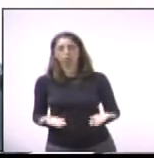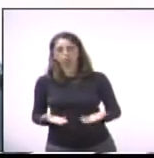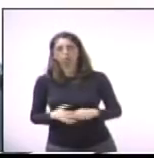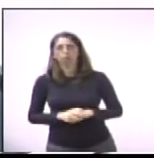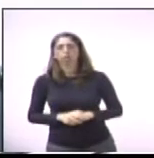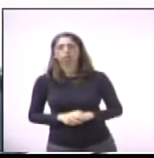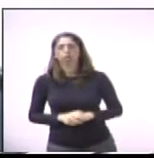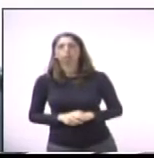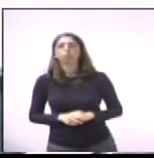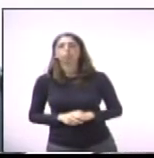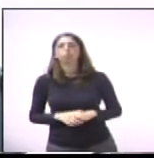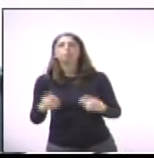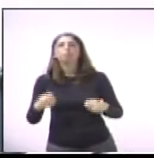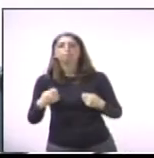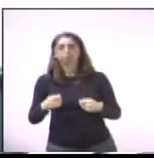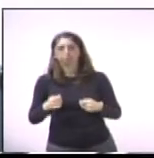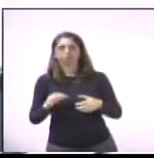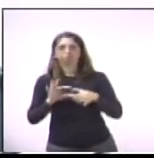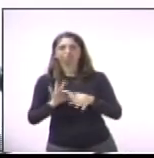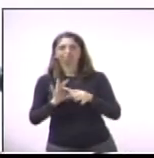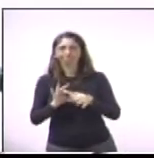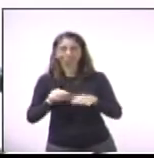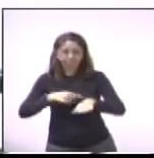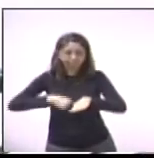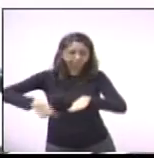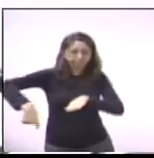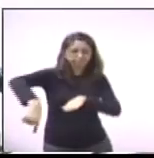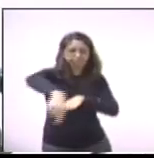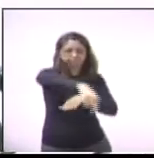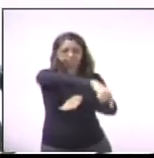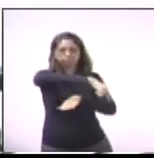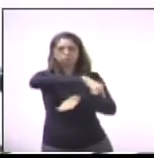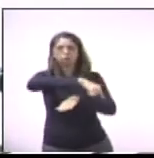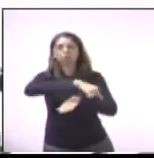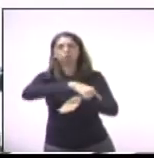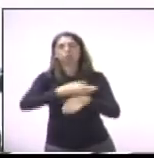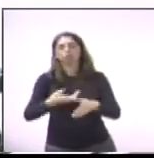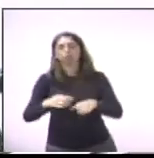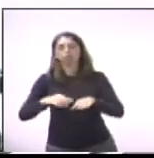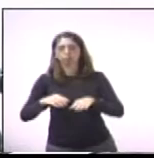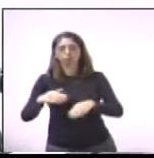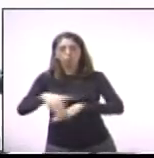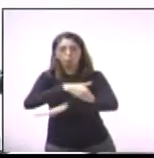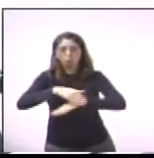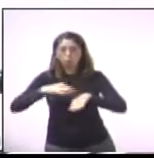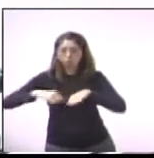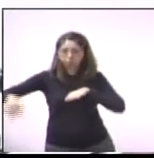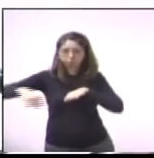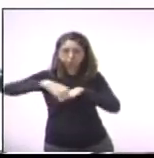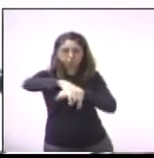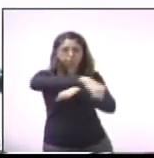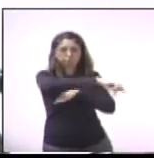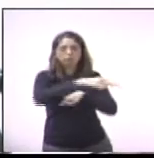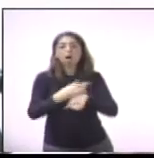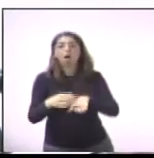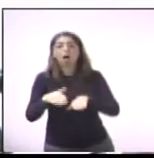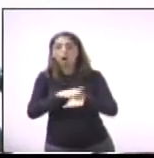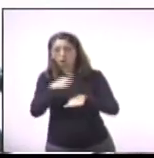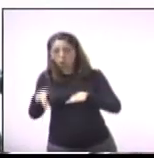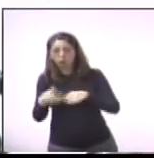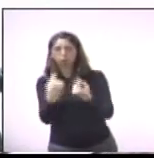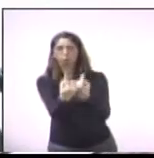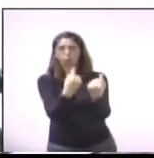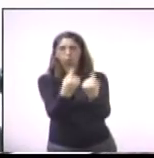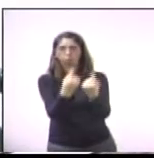que ligue. Todas as empresas, as detentoras, elas são obrigadas a fazer as vicinais, as marginais